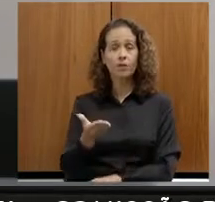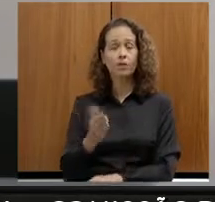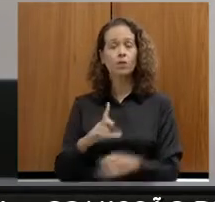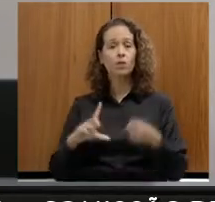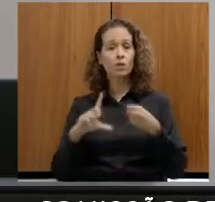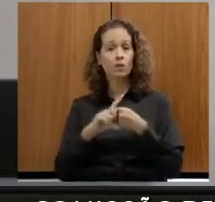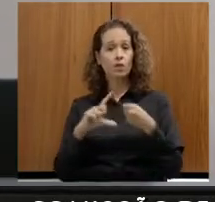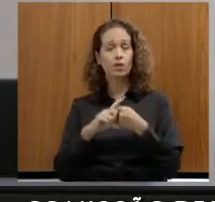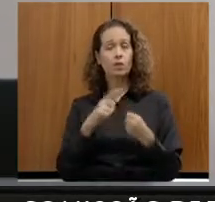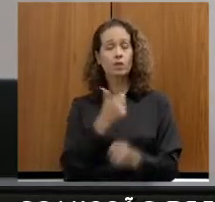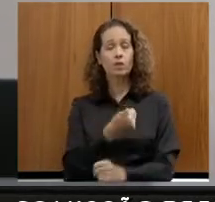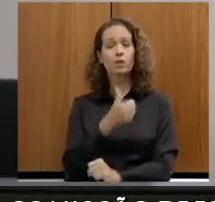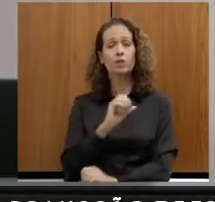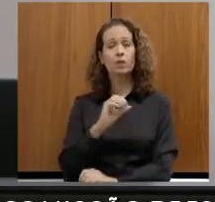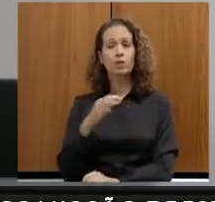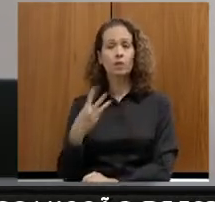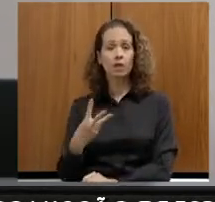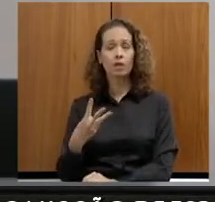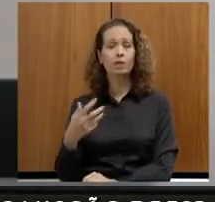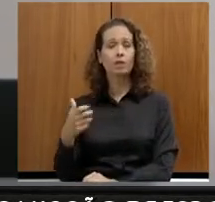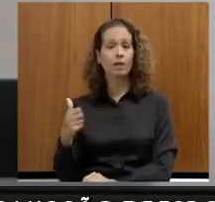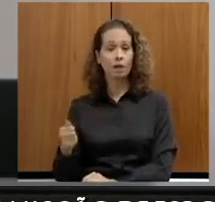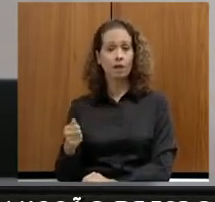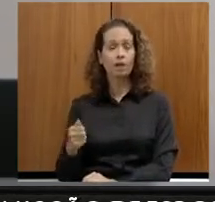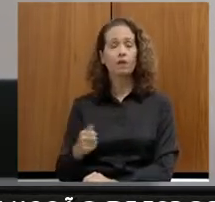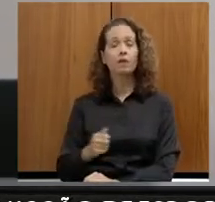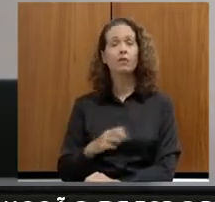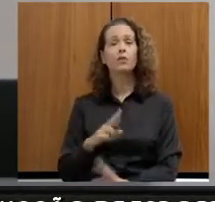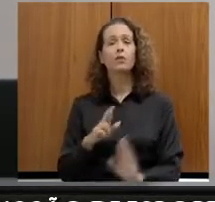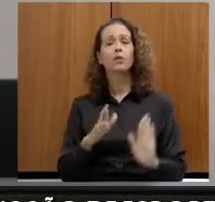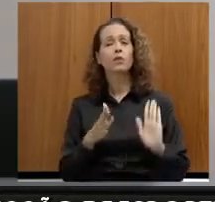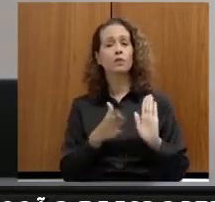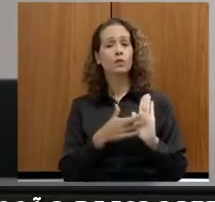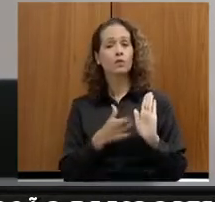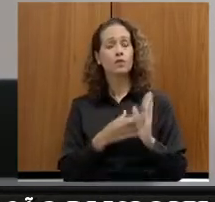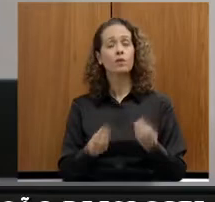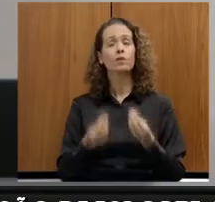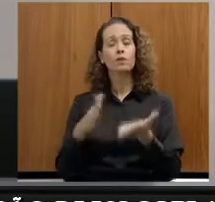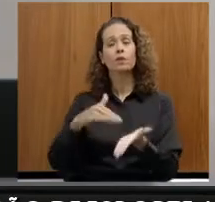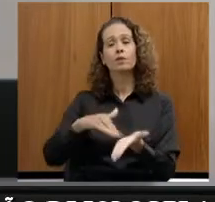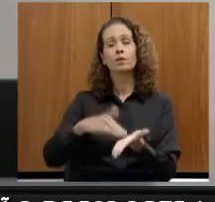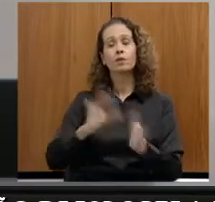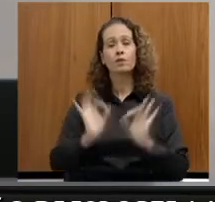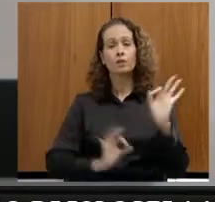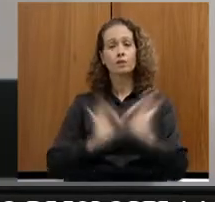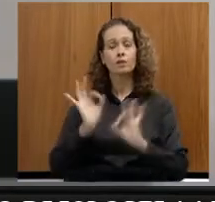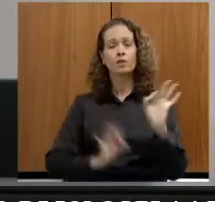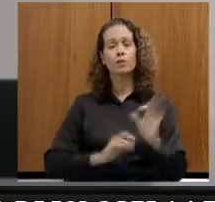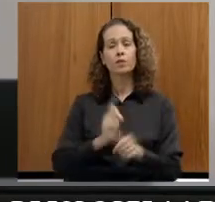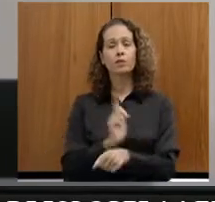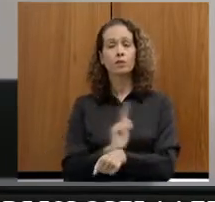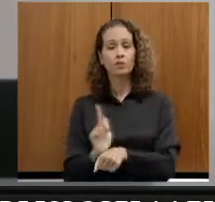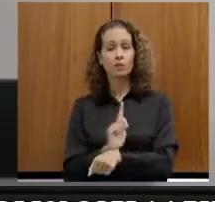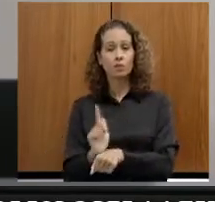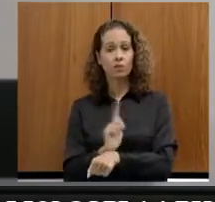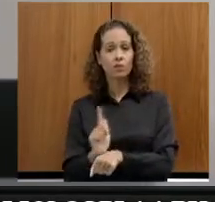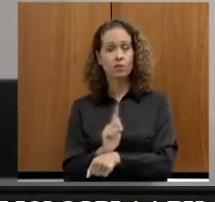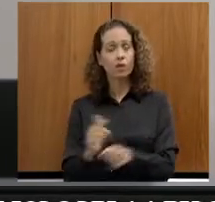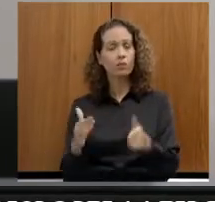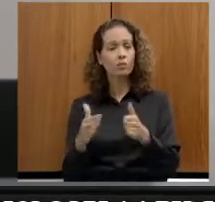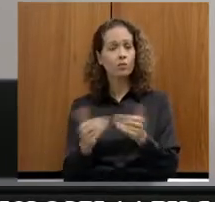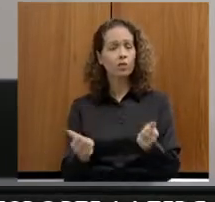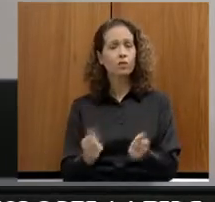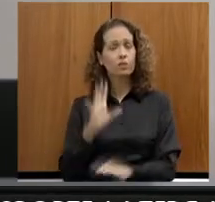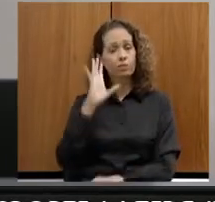artigo 103.3a do Regimento Interno, seja encaminhada à Secretaria de Estado, Planejamento e Gestão, CEPLAG, pedido de